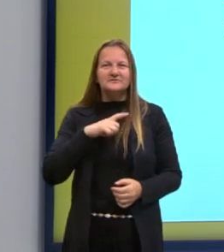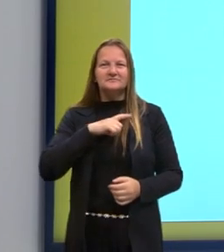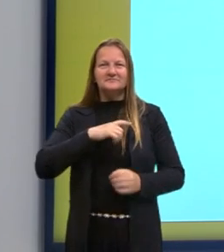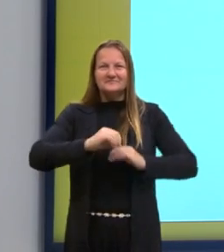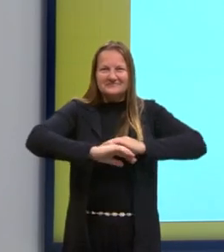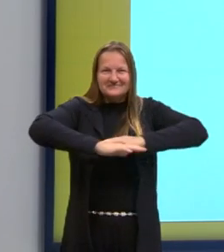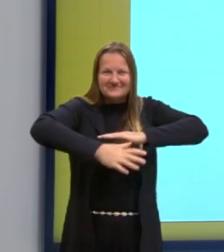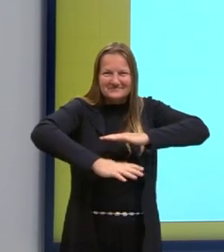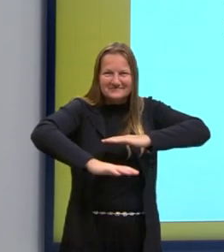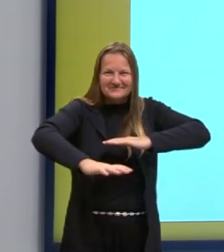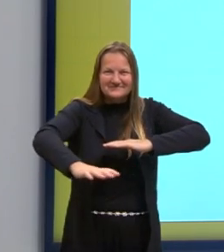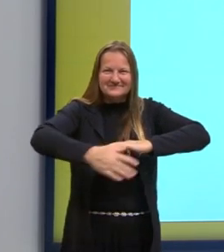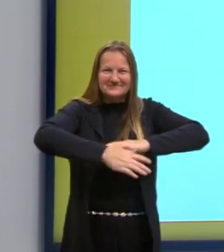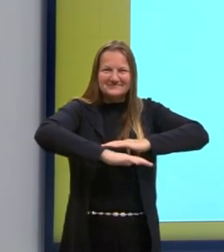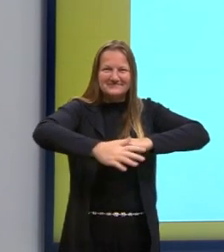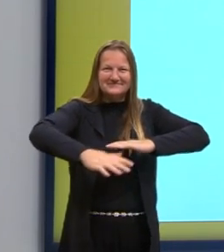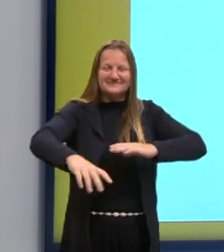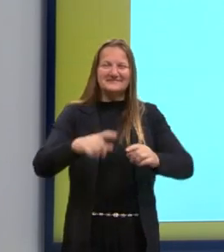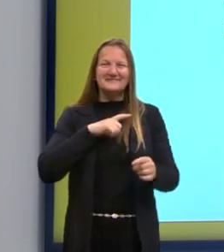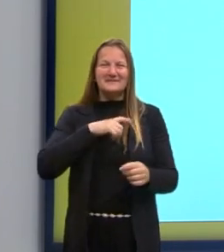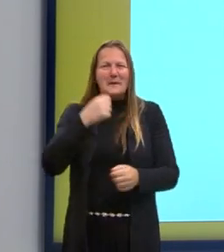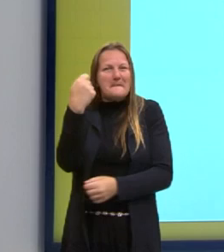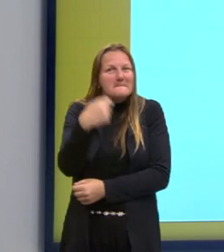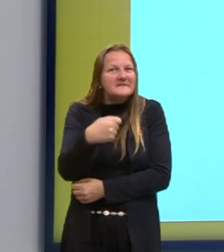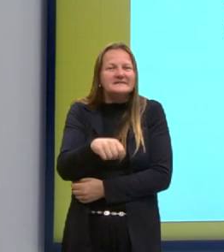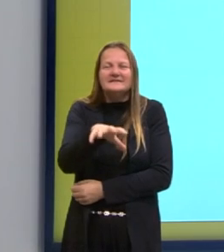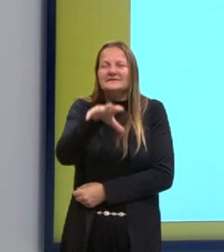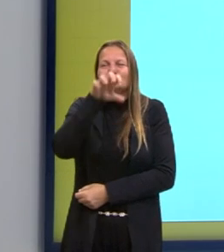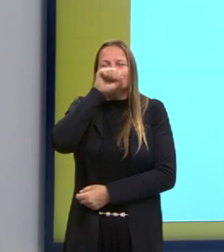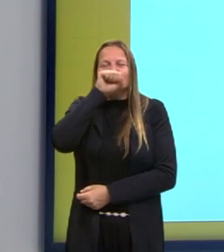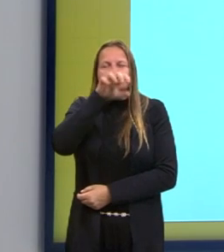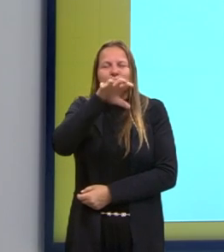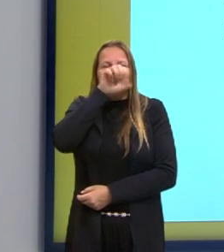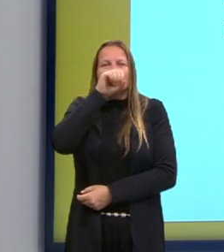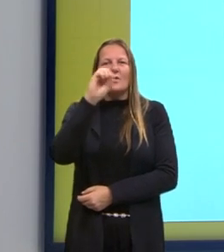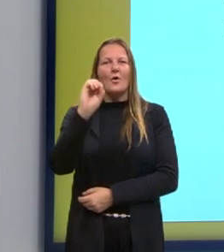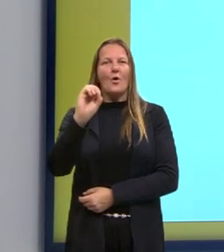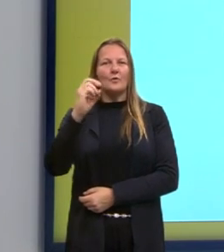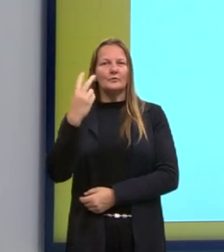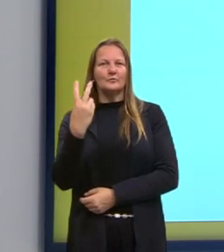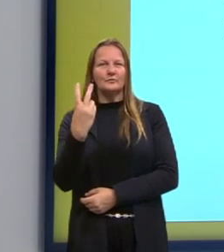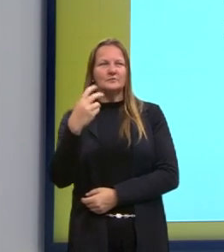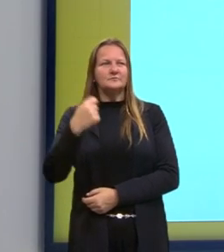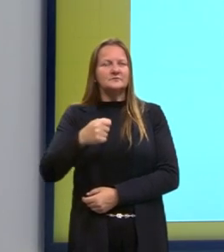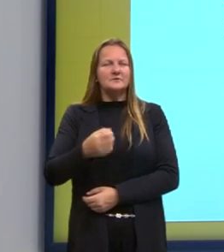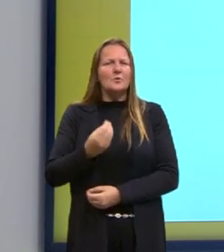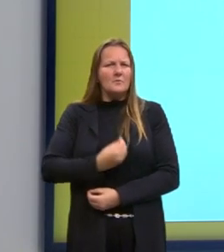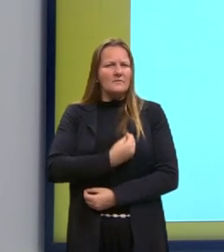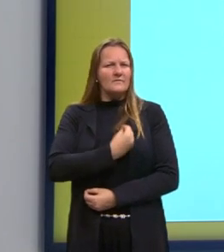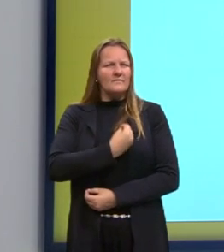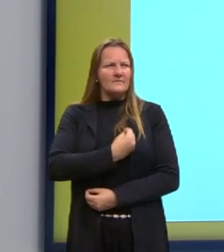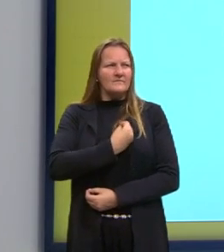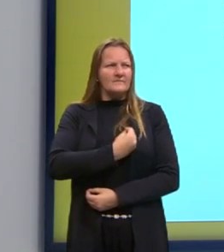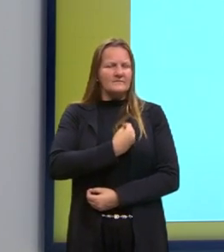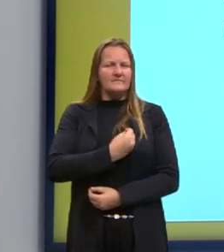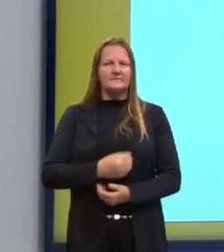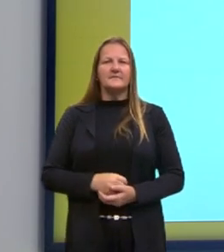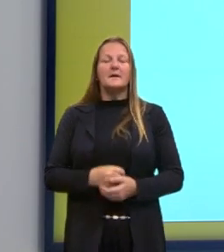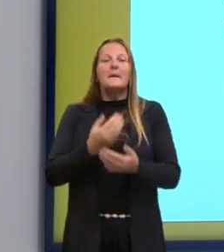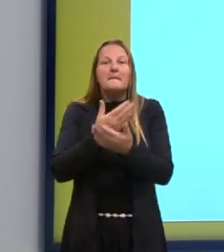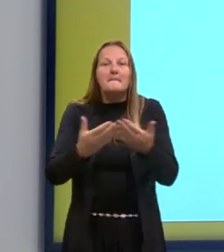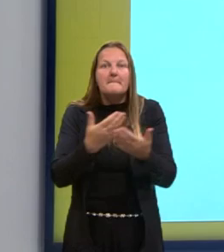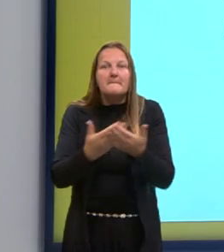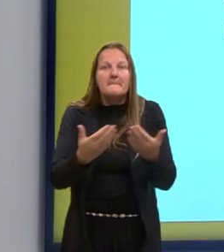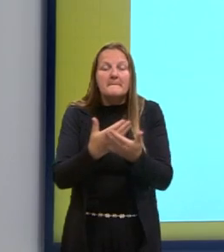vários mesmo, né, que precisam, que necessitam do oxigênio para sua sobrevivência. Então, essa perda de